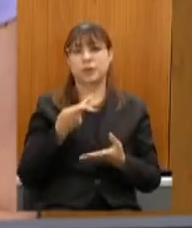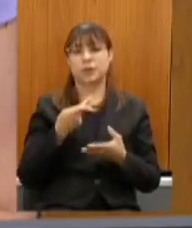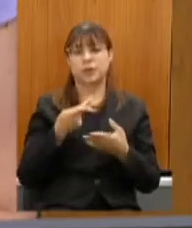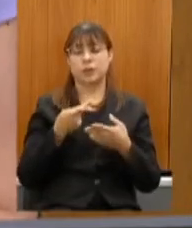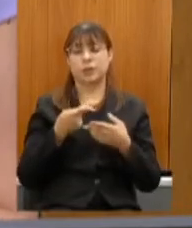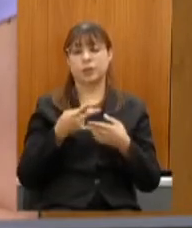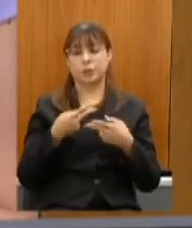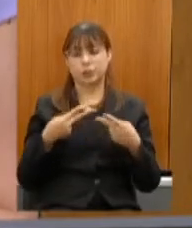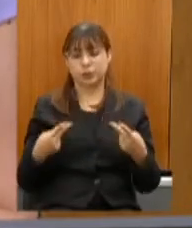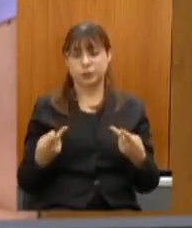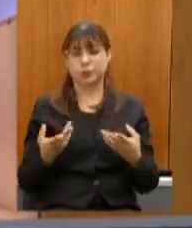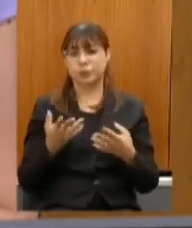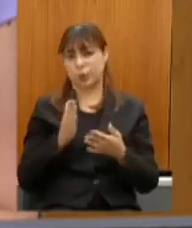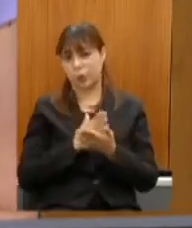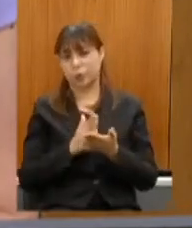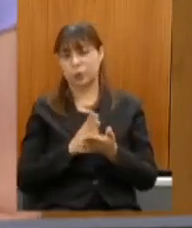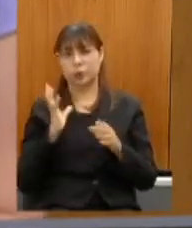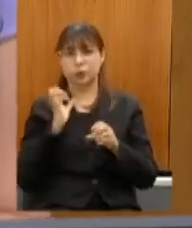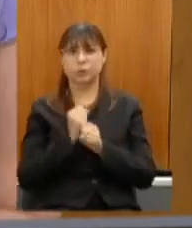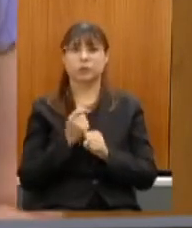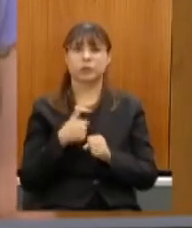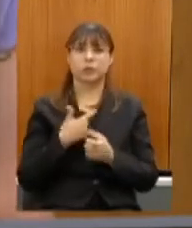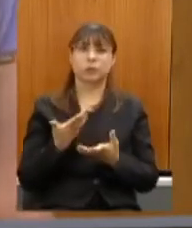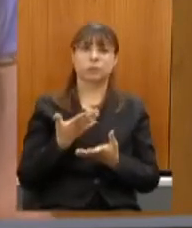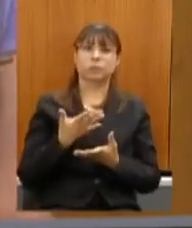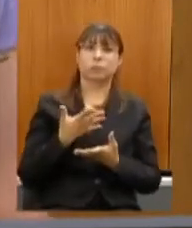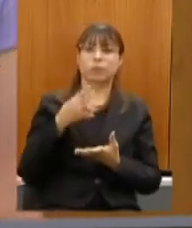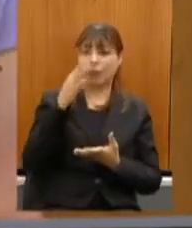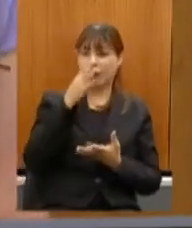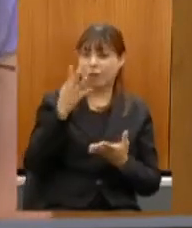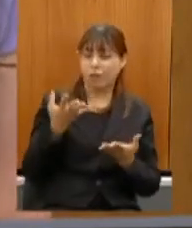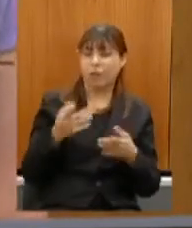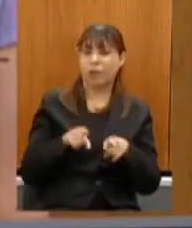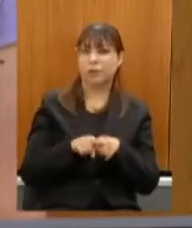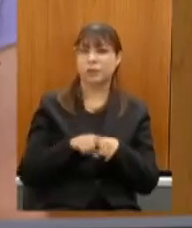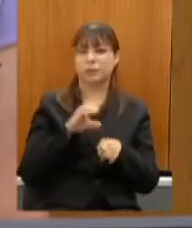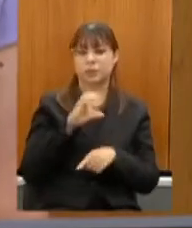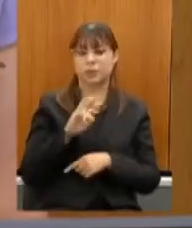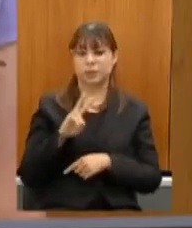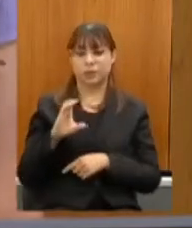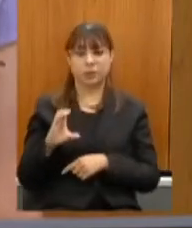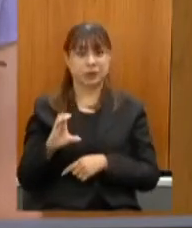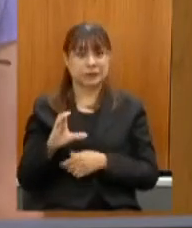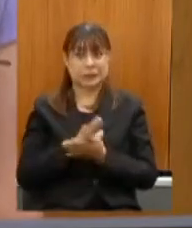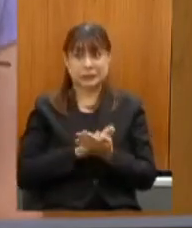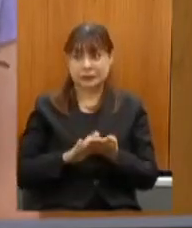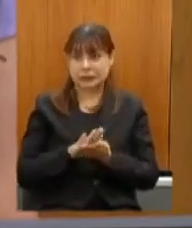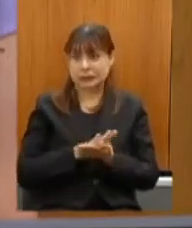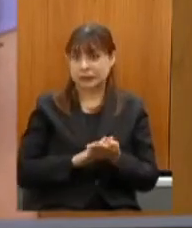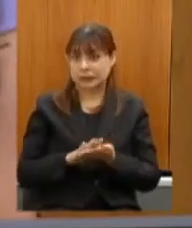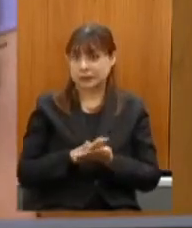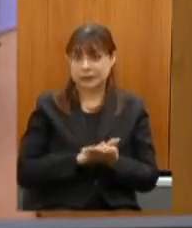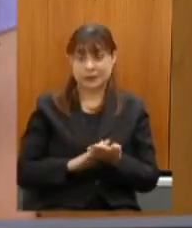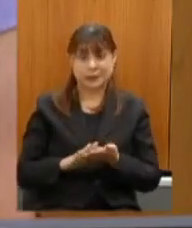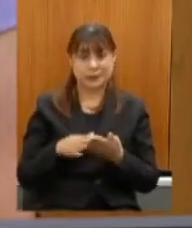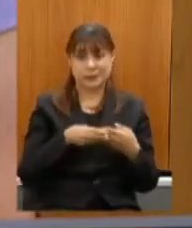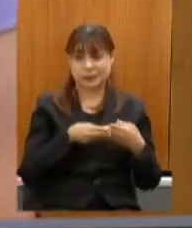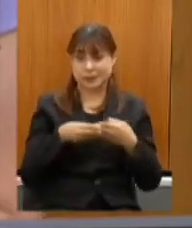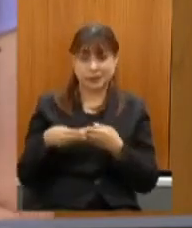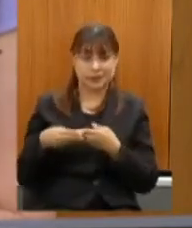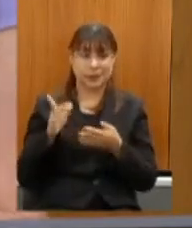dados fiquei um pouco estarecida também com a informação de que a CVC por exemplo não tem nenhum pacote e é